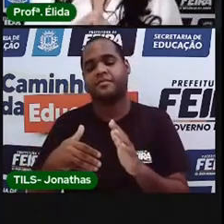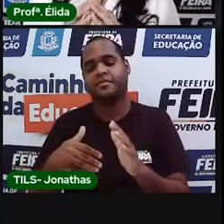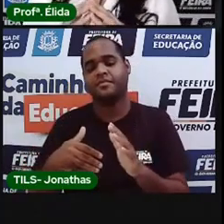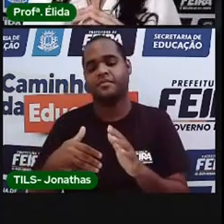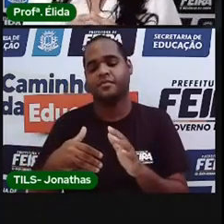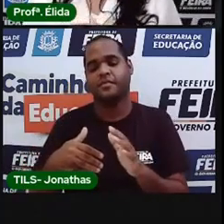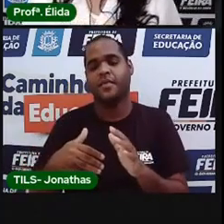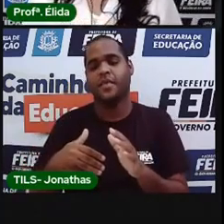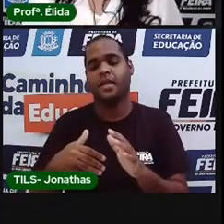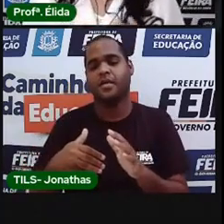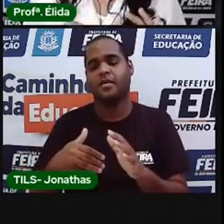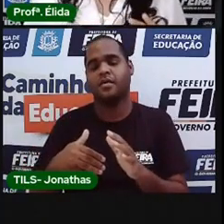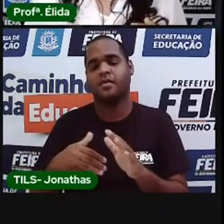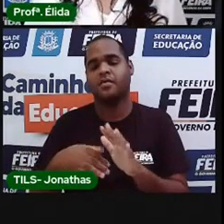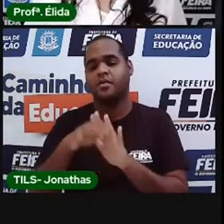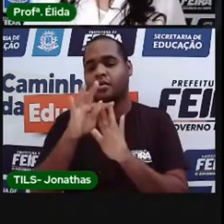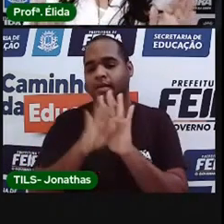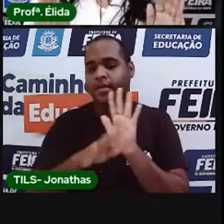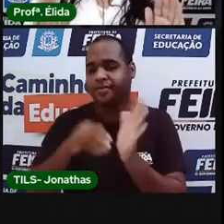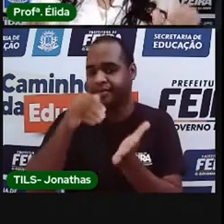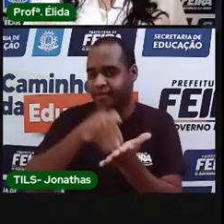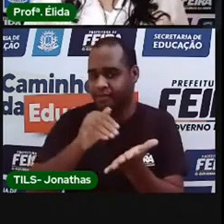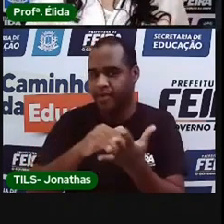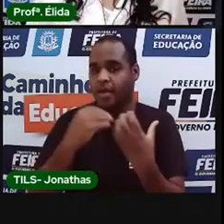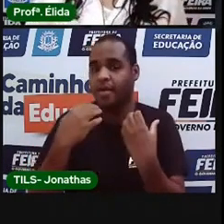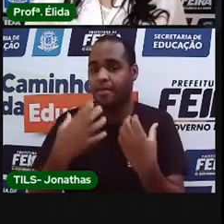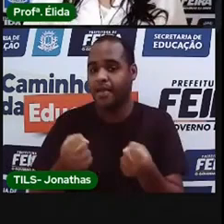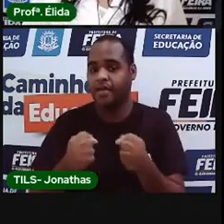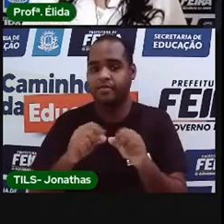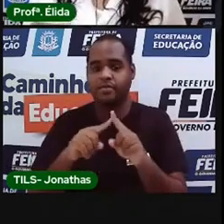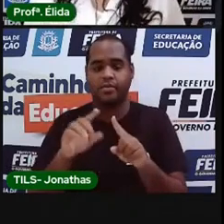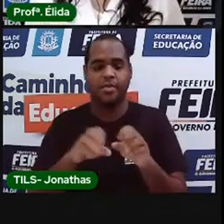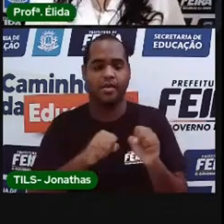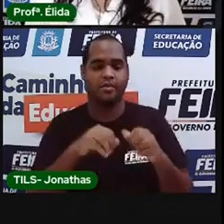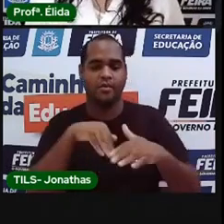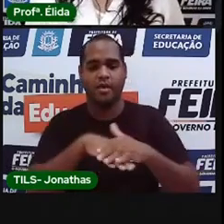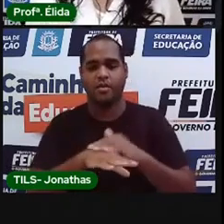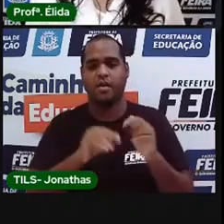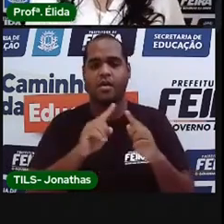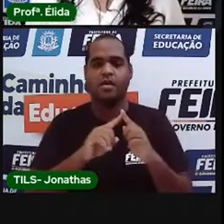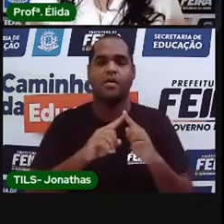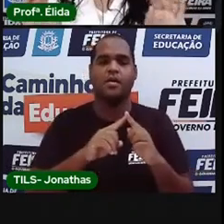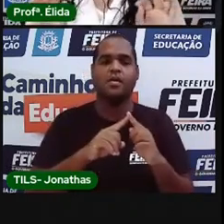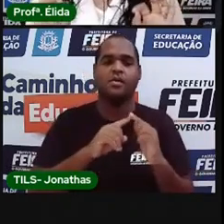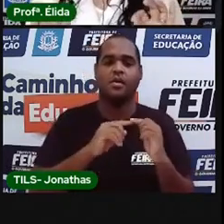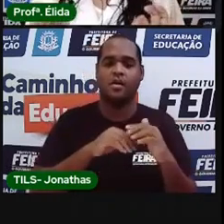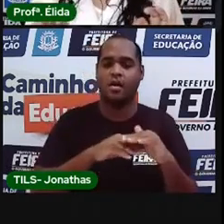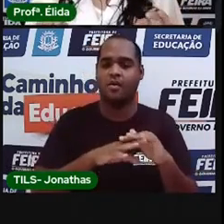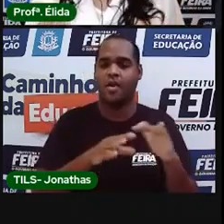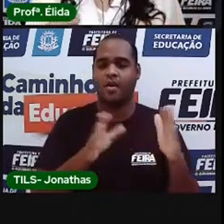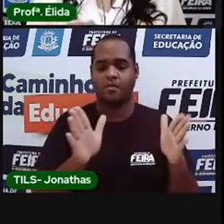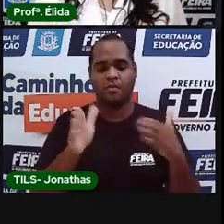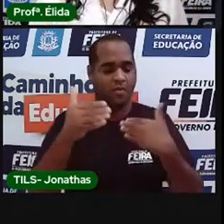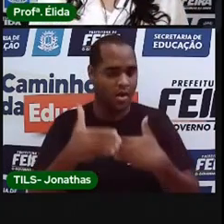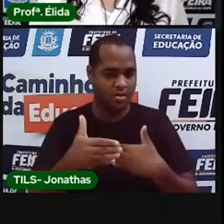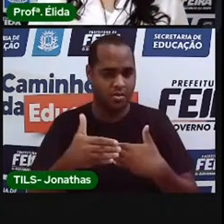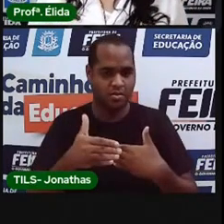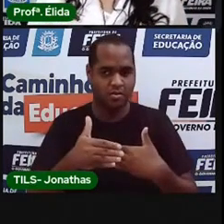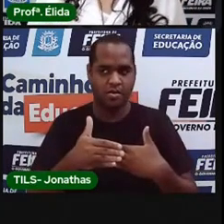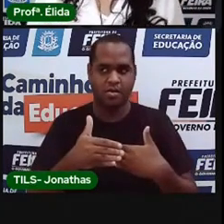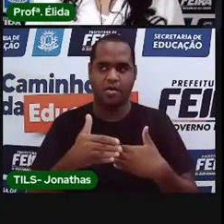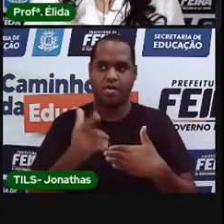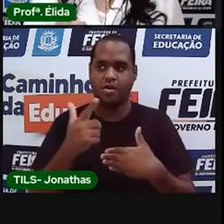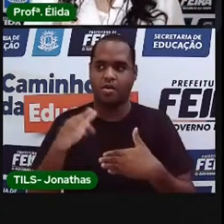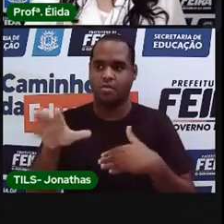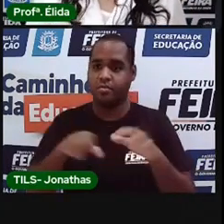você vai pegar e guardar. A Pró queria que você guardasse assim. Numa caixinha. Pega os textos e guarda numa